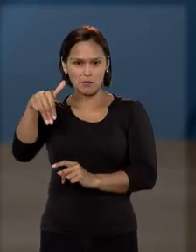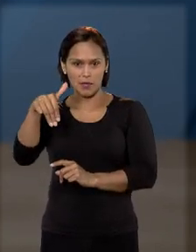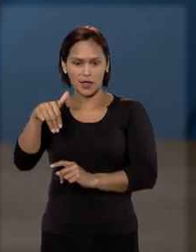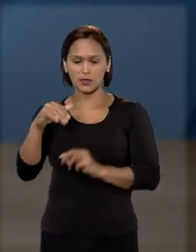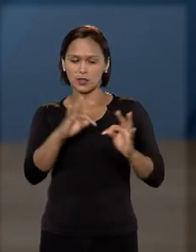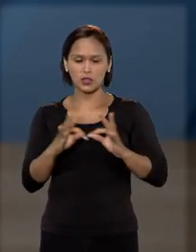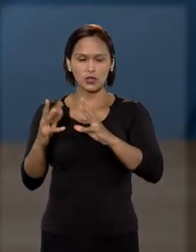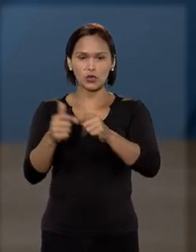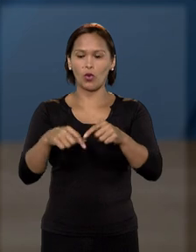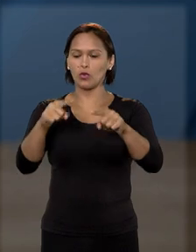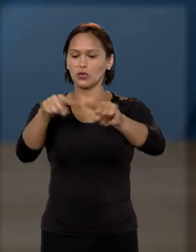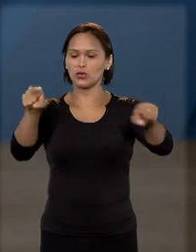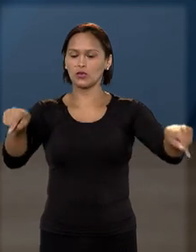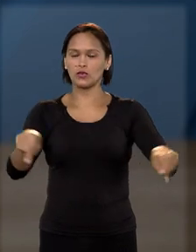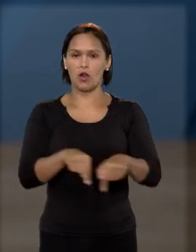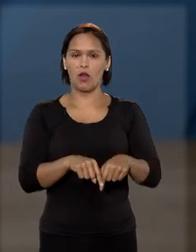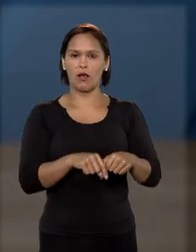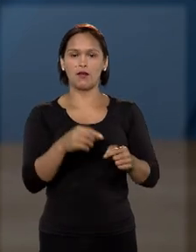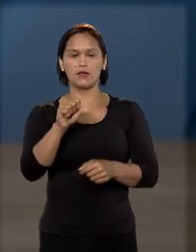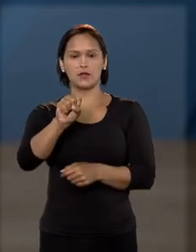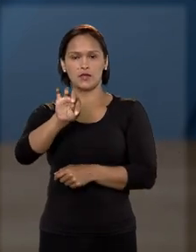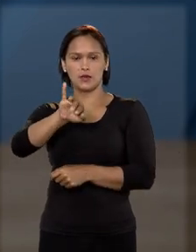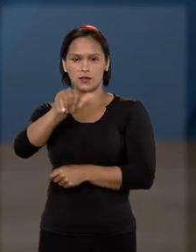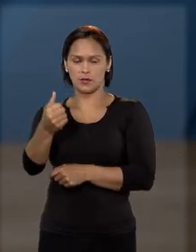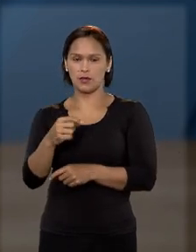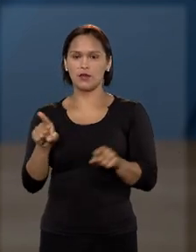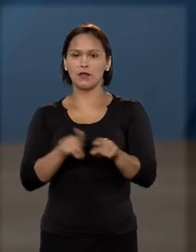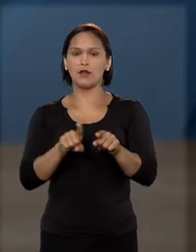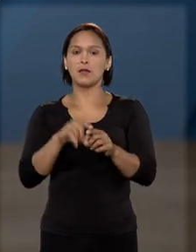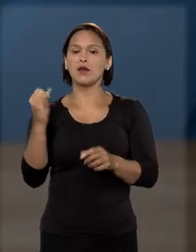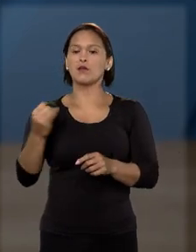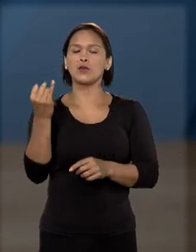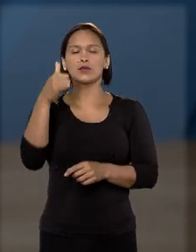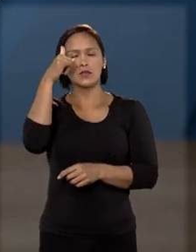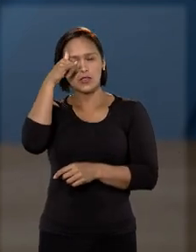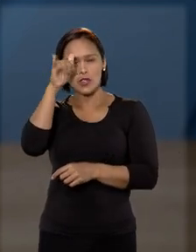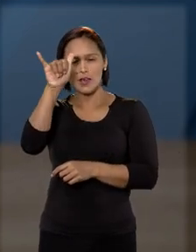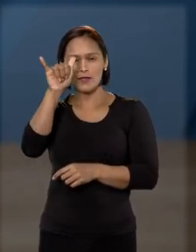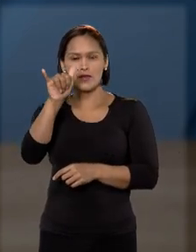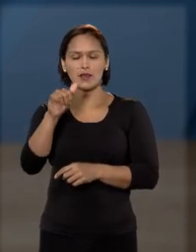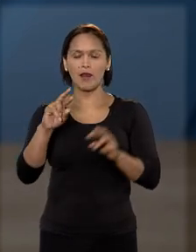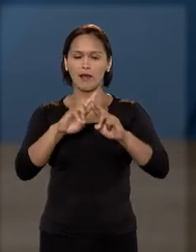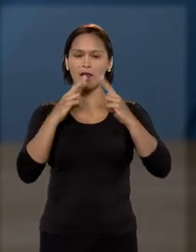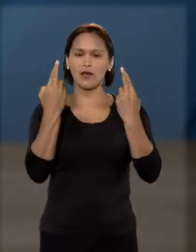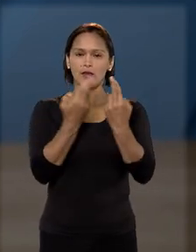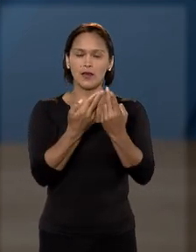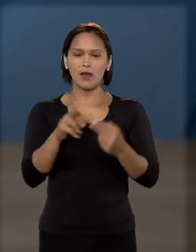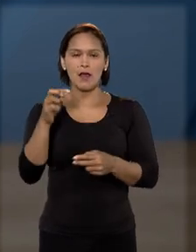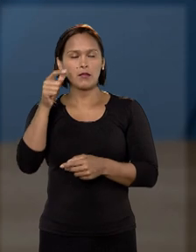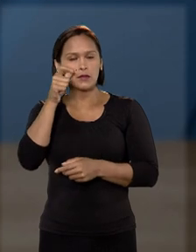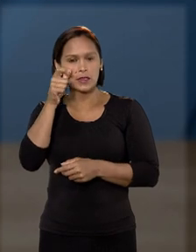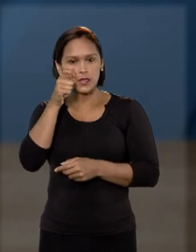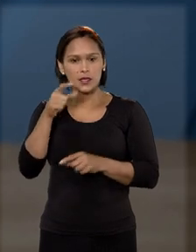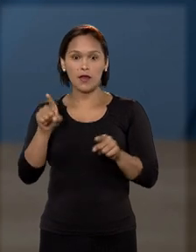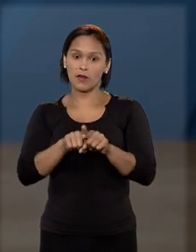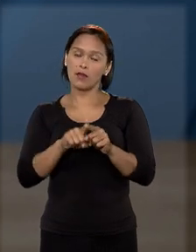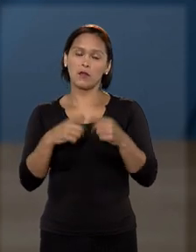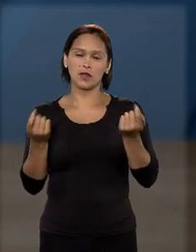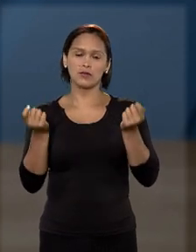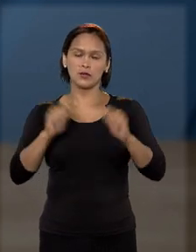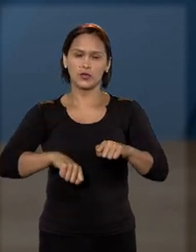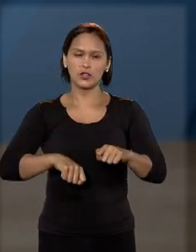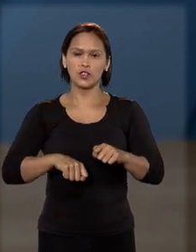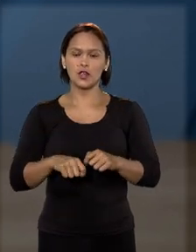metros em todos os ambientes do tribunal. Que é importante evitar reuniões presenciais e, na medida do possível,